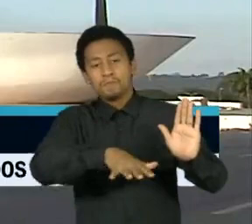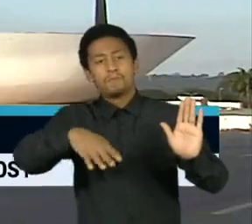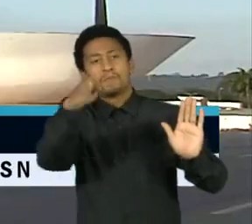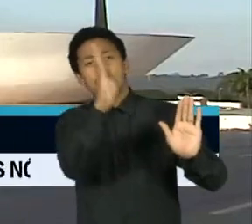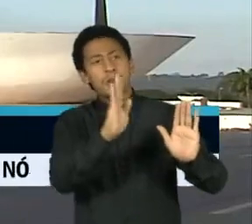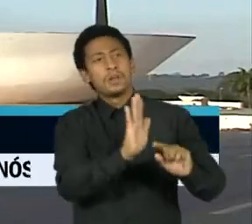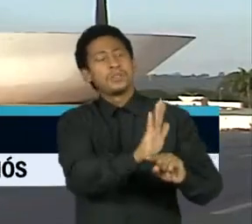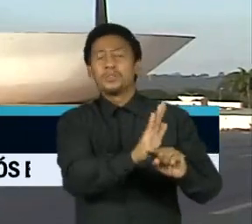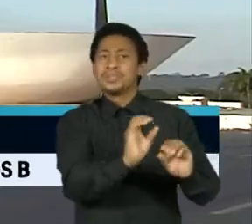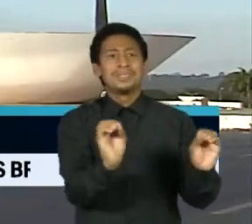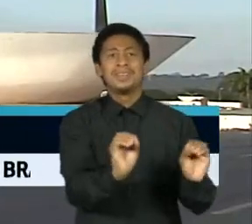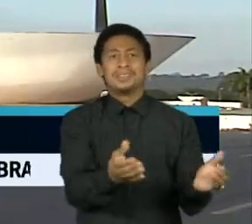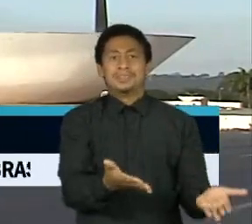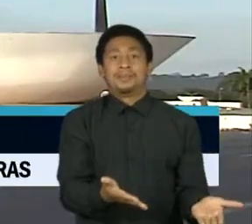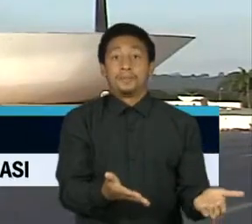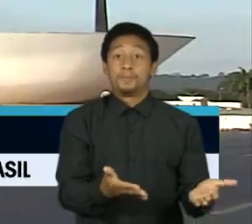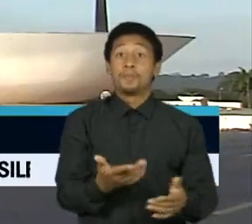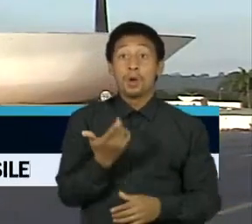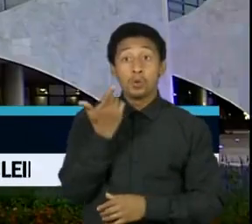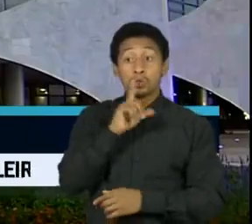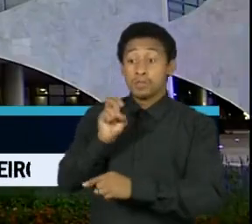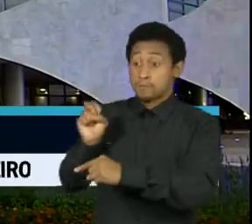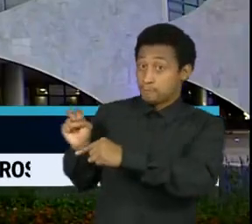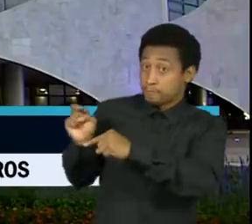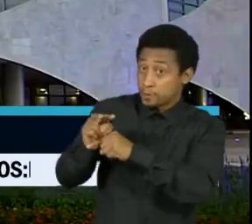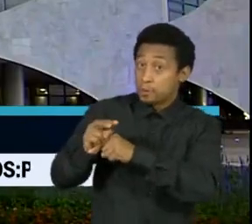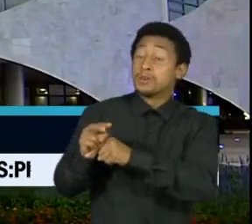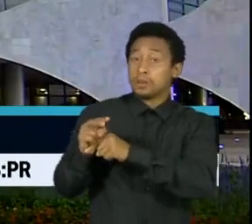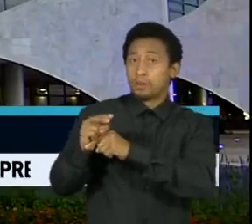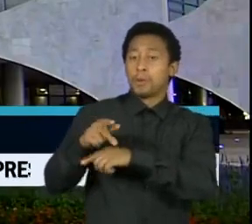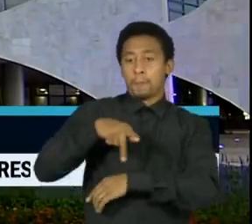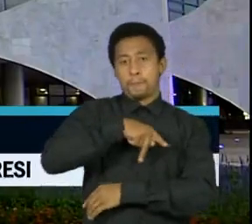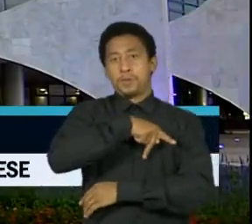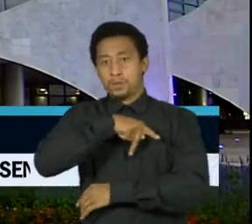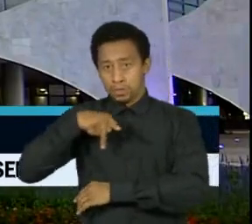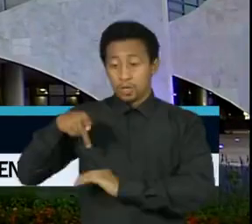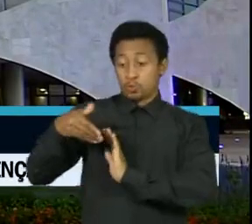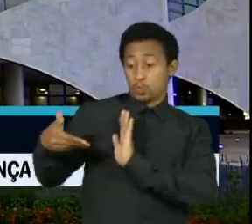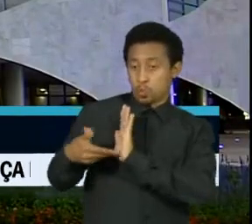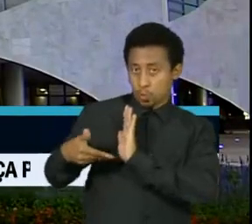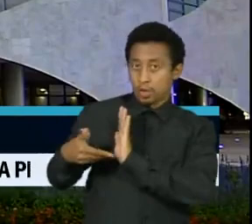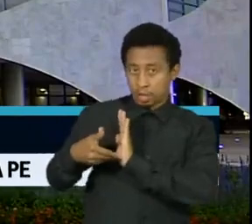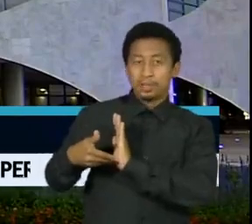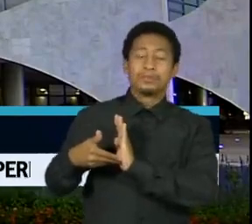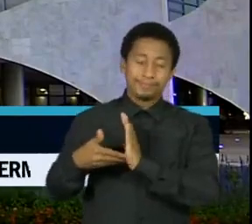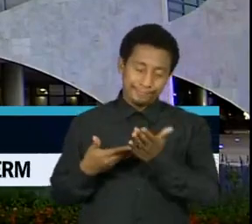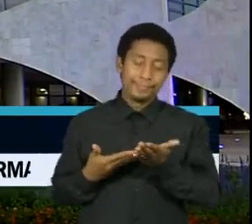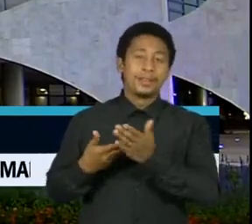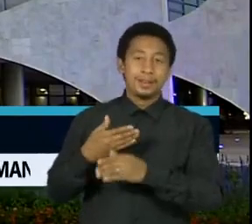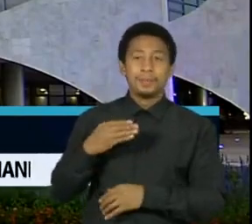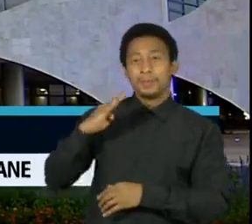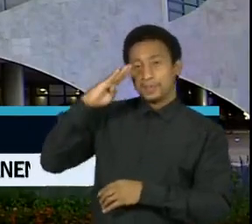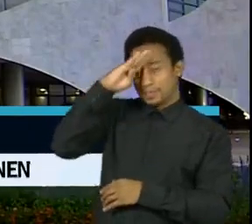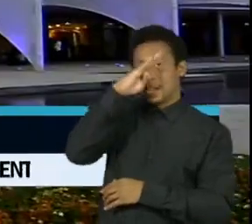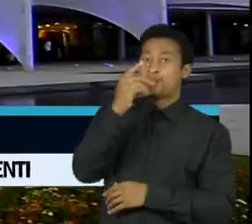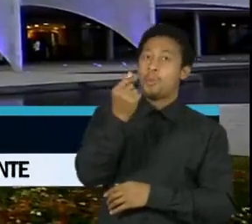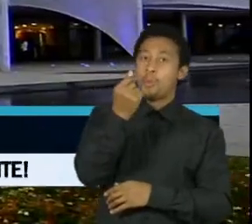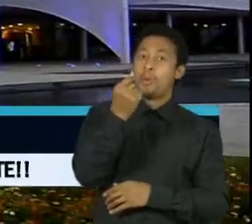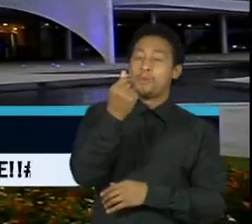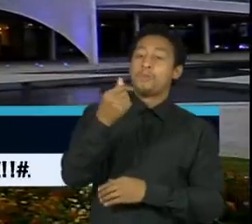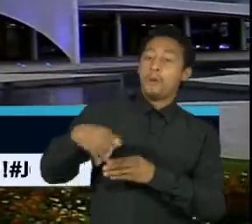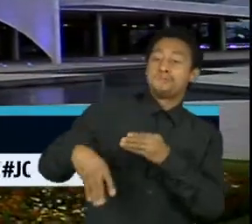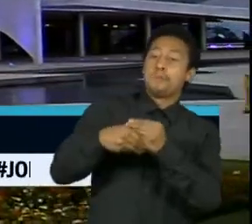Para conseguir a governabilidade no Congresso, o presidente Bolsonaro aprovou a maior verba de emendas parlamentares da história.